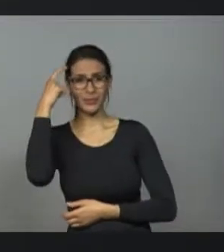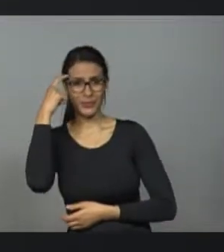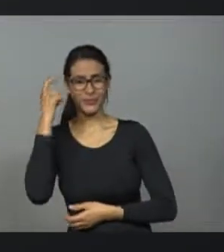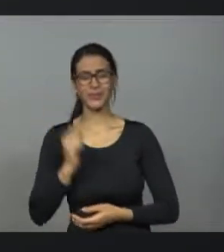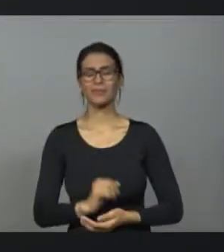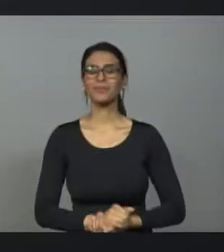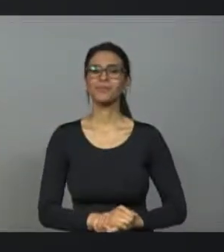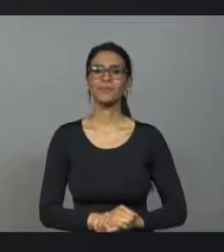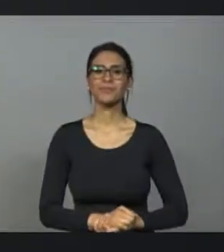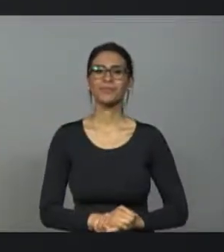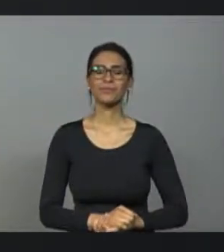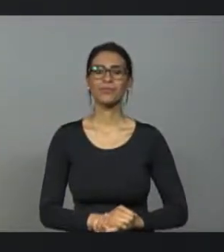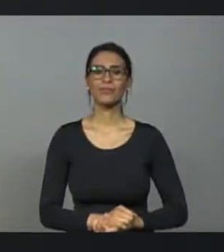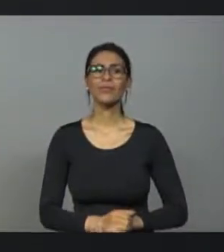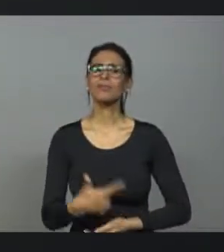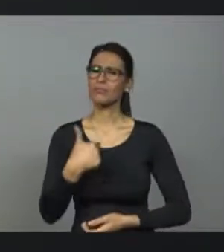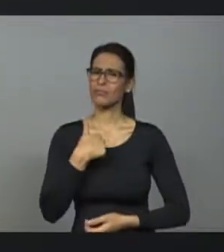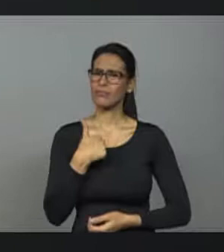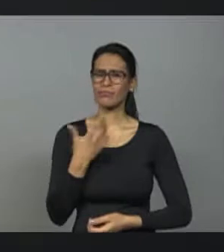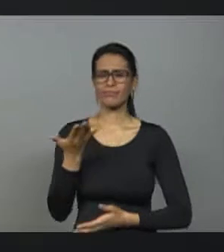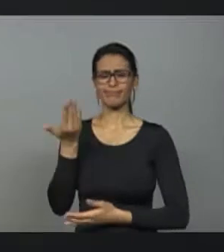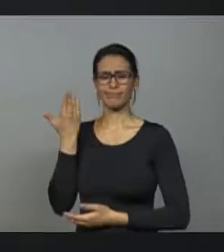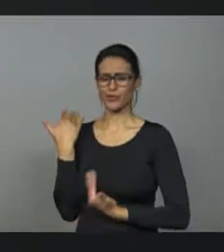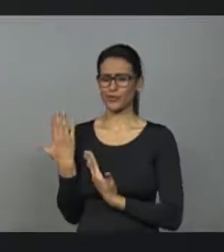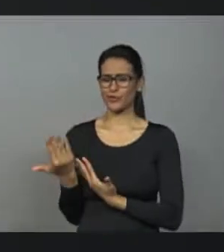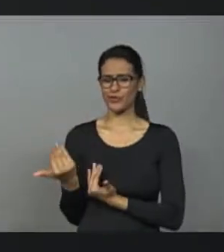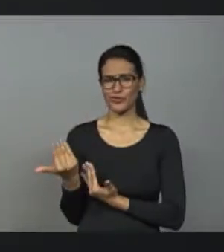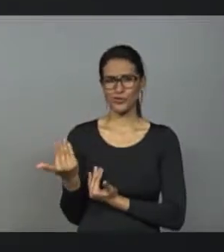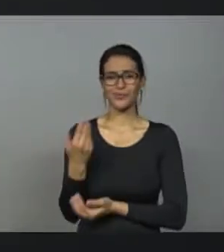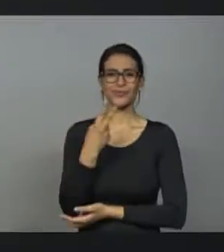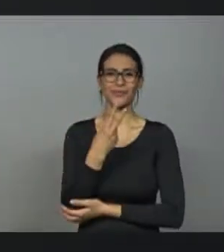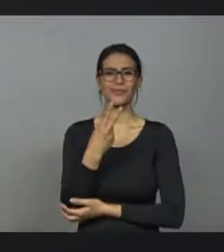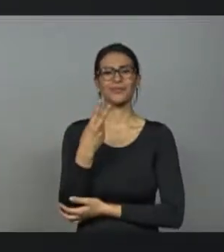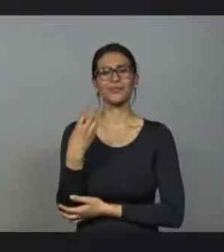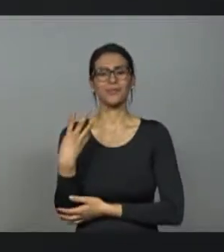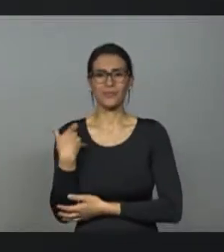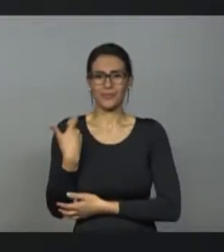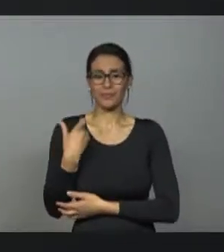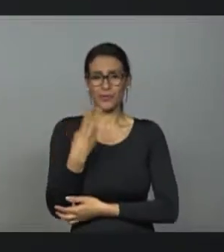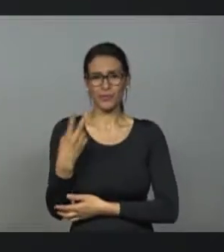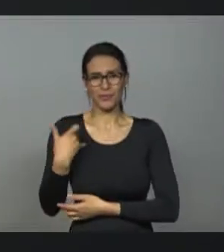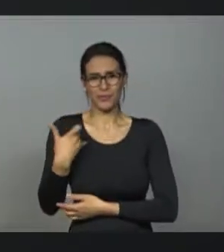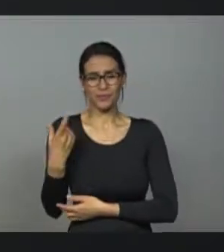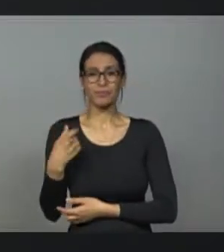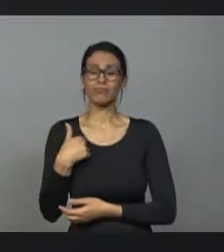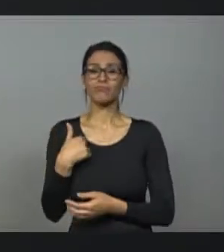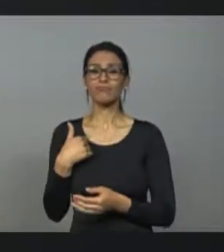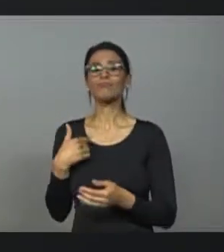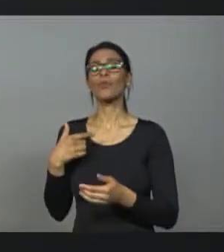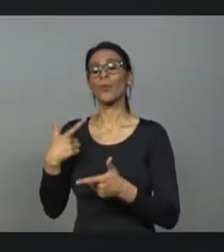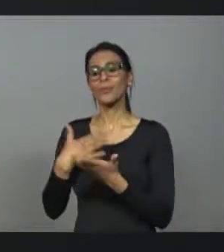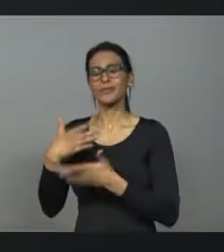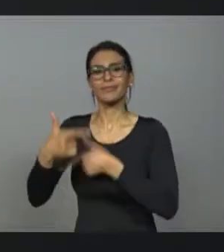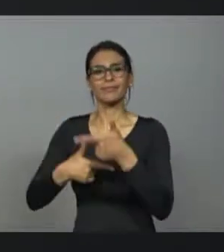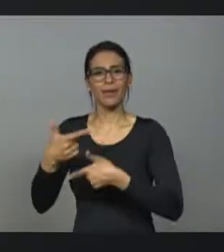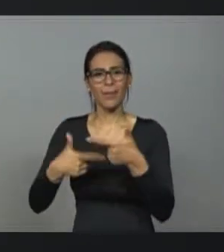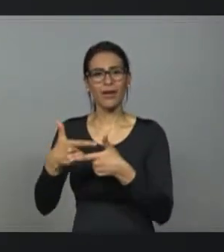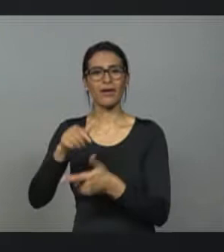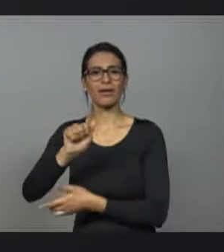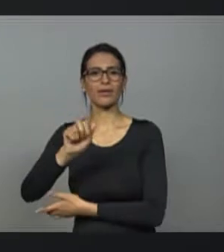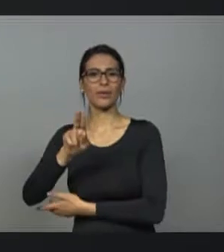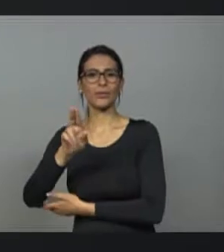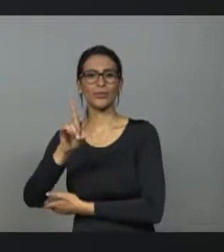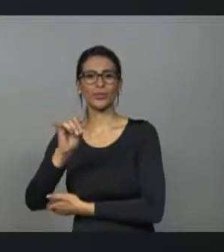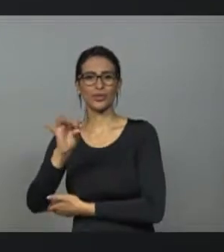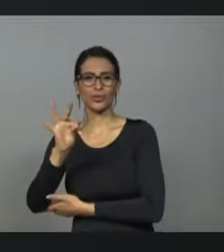depois de iniciar a vida no setor privado, aos 23 anos ingressei por concurso público na Secretaria da Fazenda, como auditor fiscal. Passei por